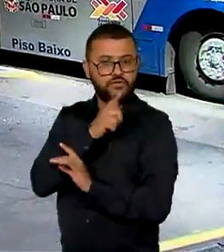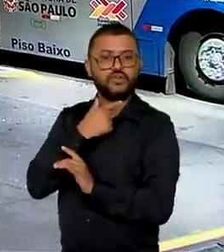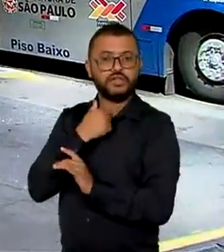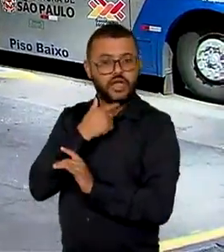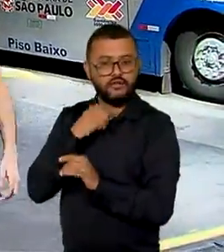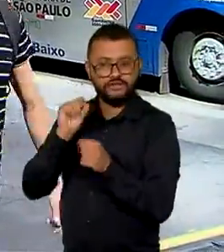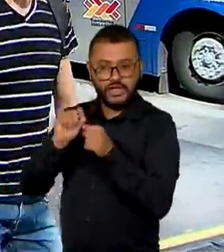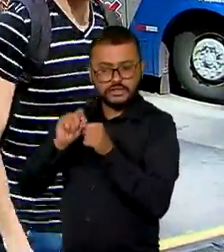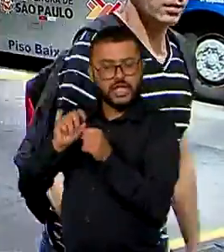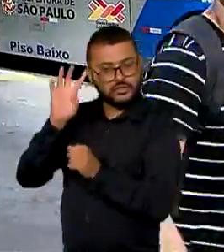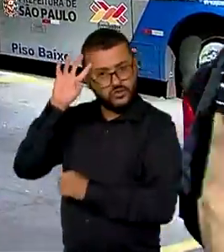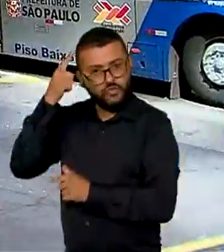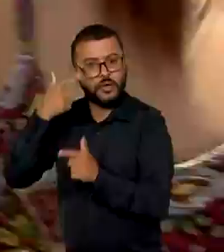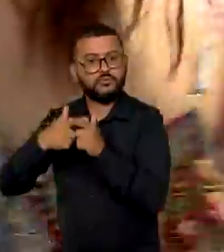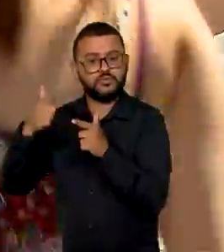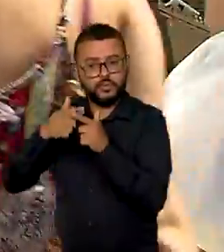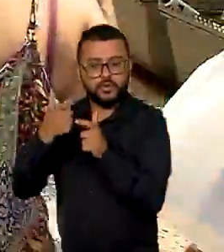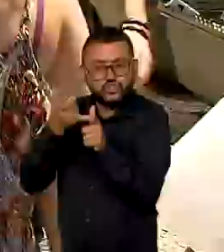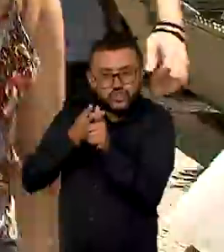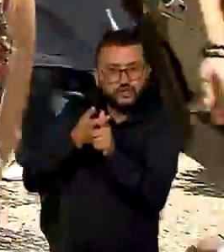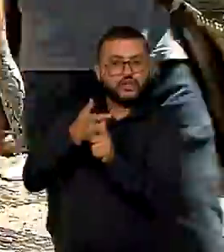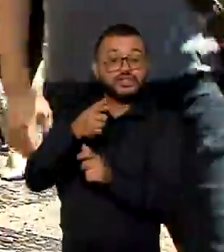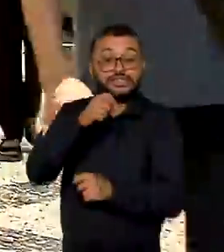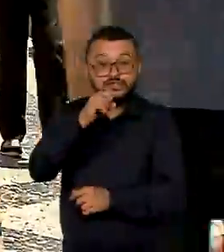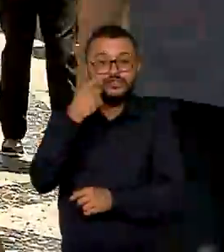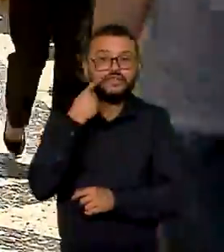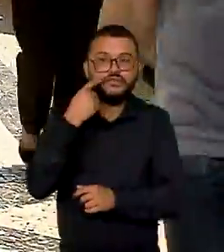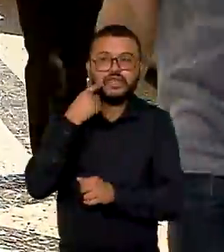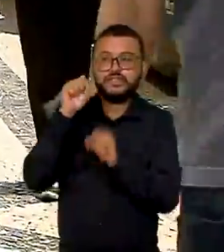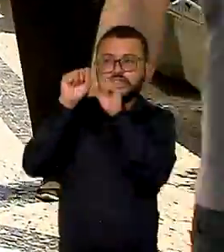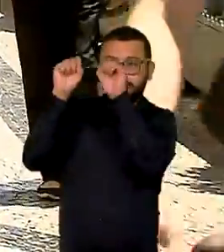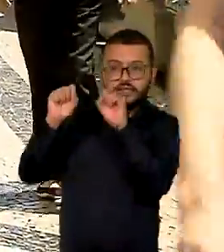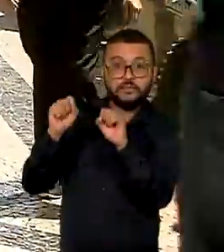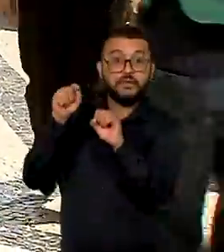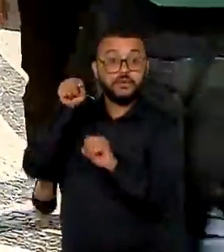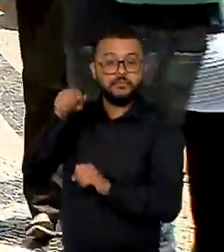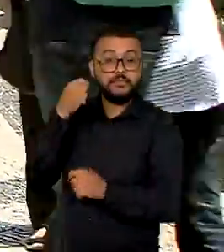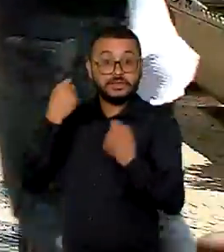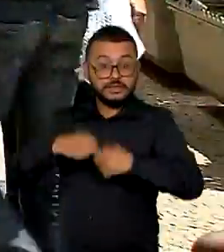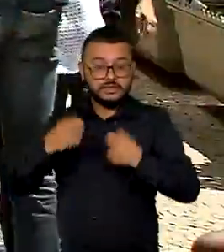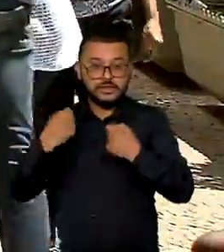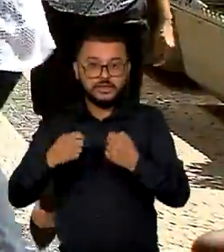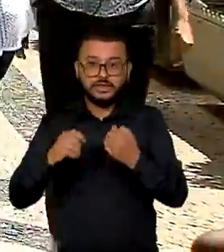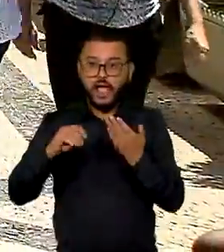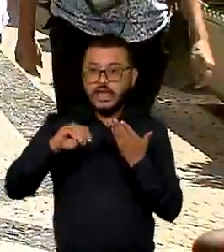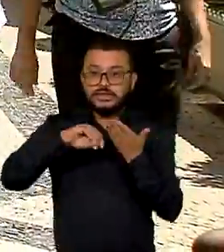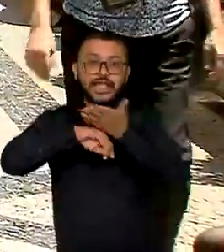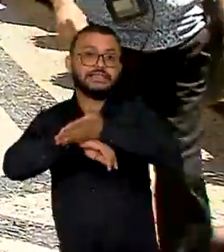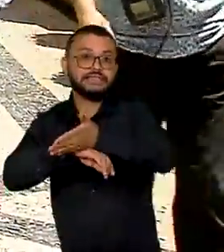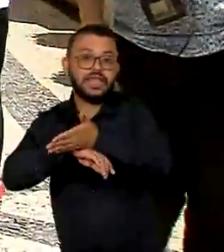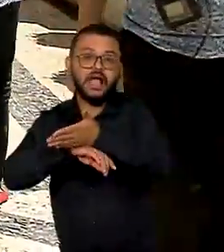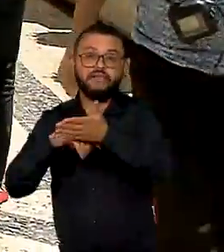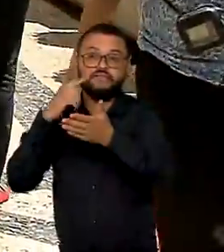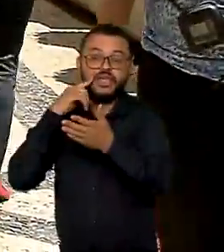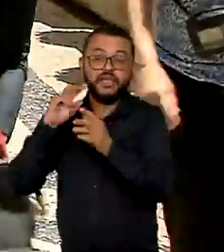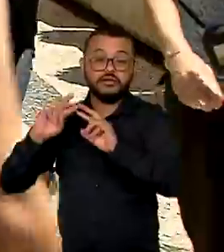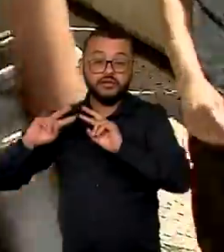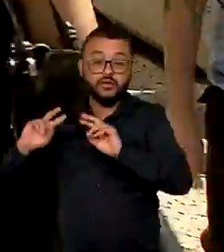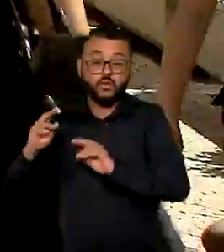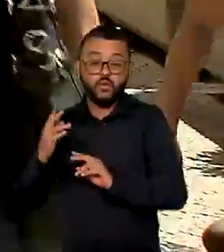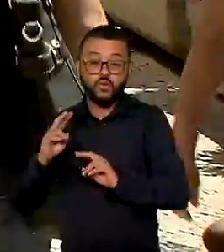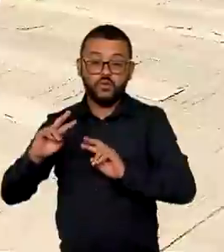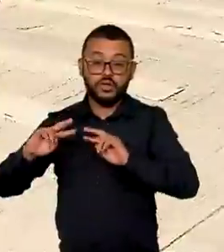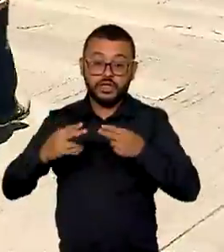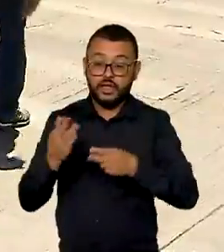fez a sua renegociação. Para negociar as dívidas, as pessoas devem acessar o endereço na